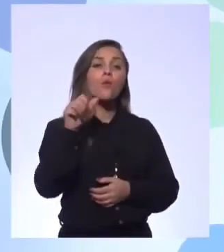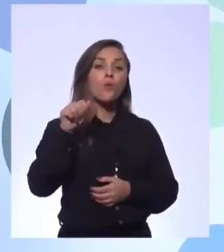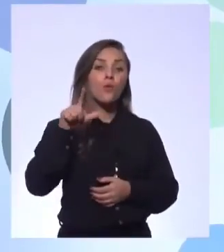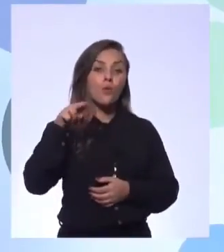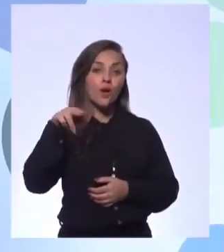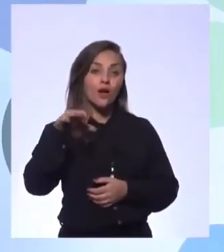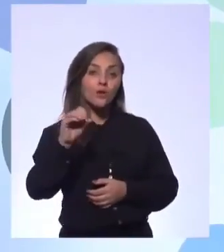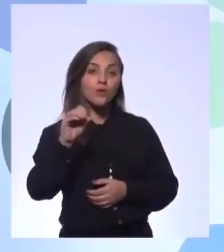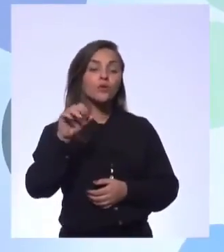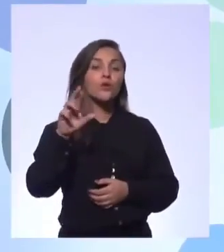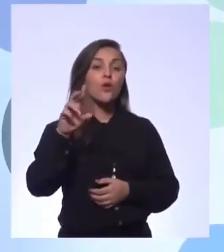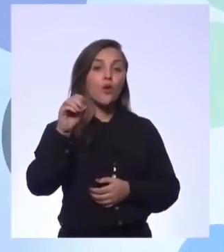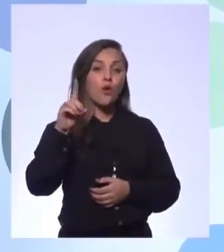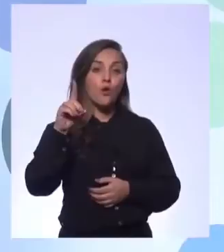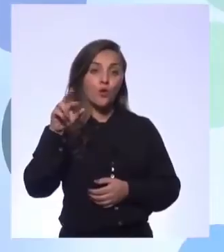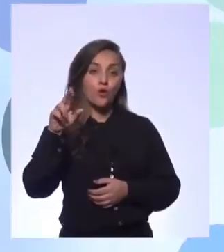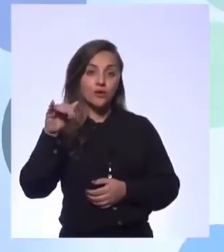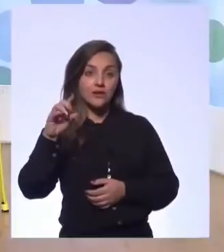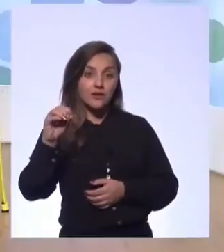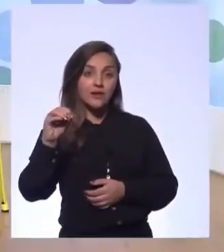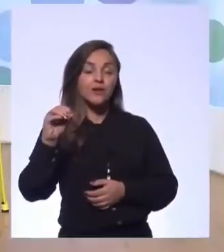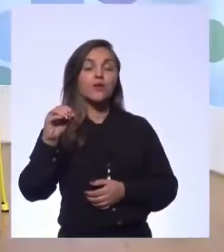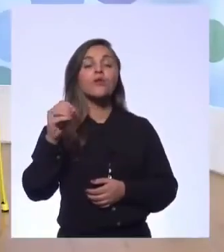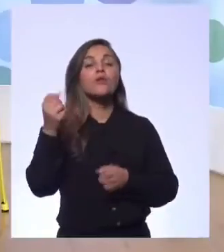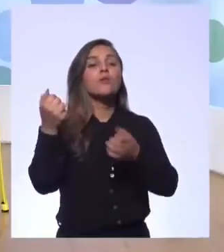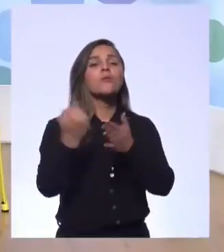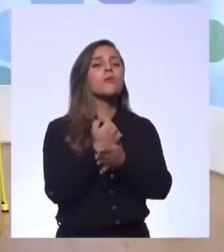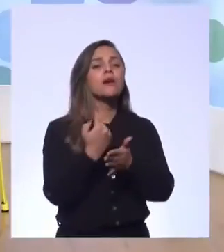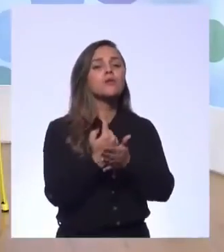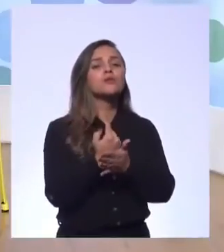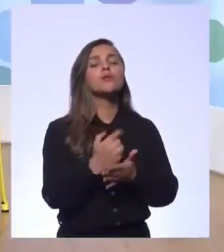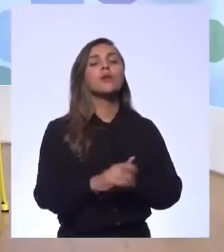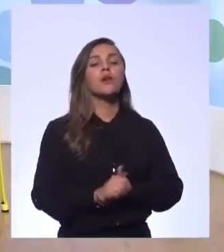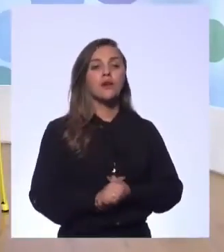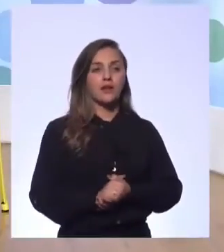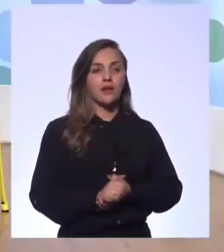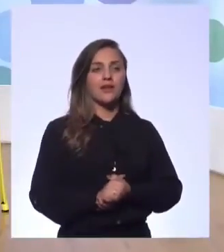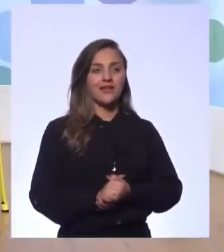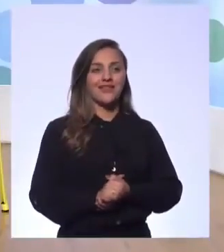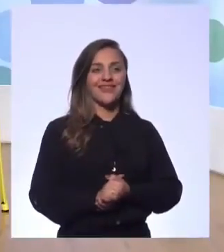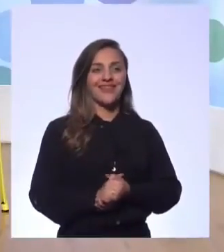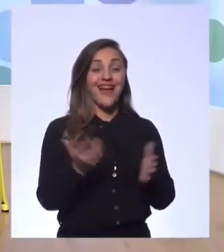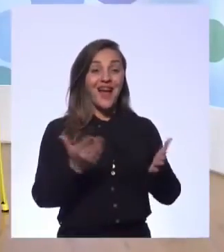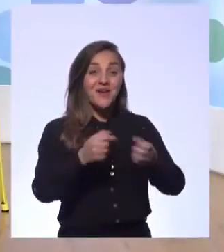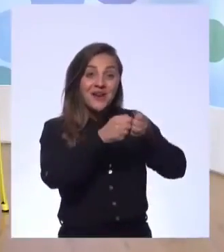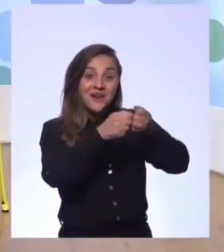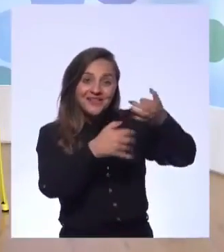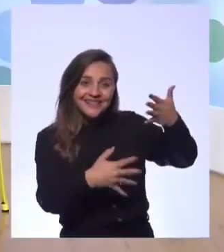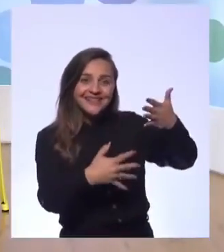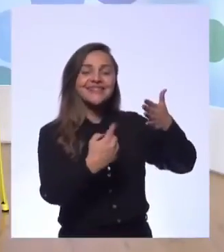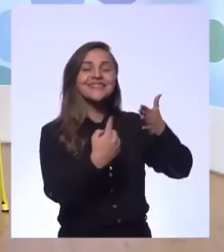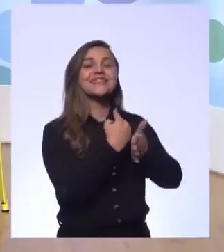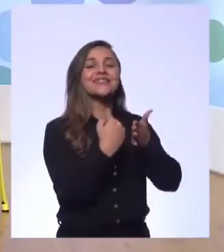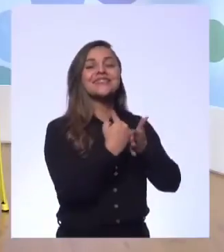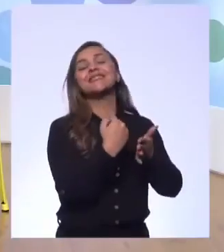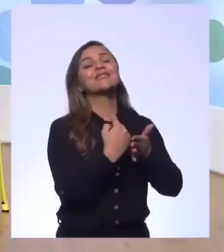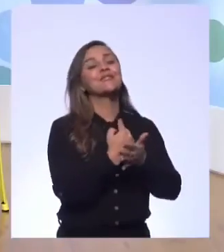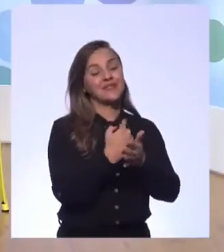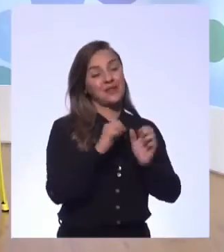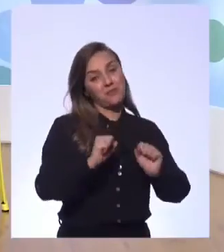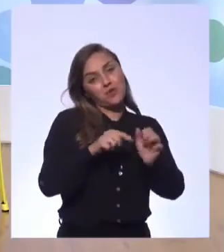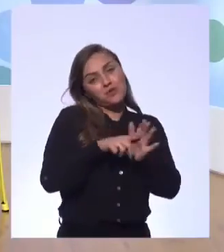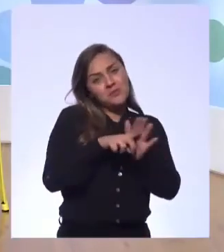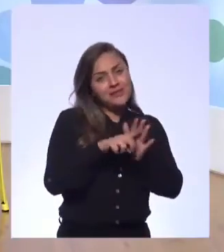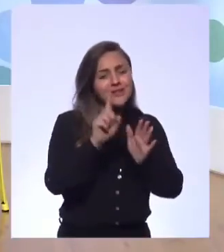acho que muitos alunos têm essa dúvida. Eu não sei se a resposta virá, mas a pergunta. se não vier, agora... A gente pesquisa. A pesquisa e traz para você.